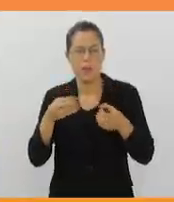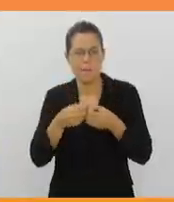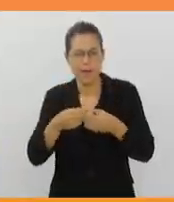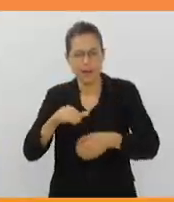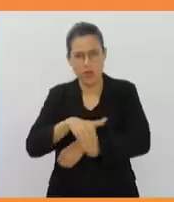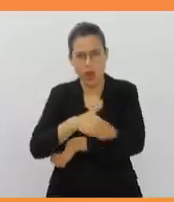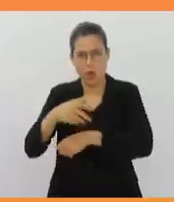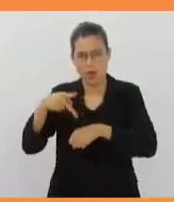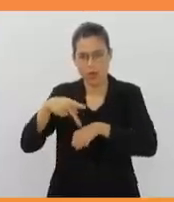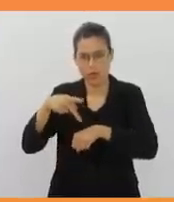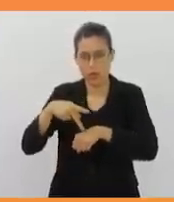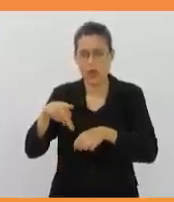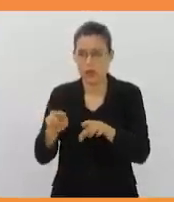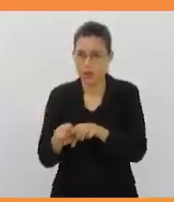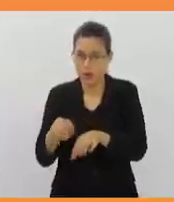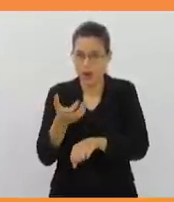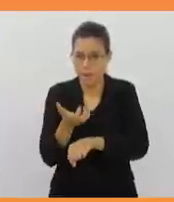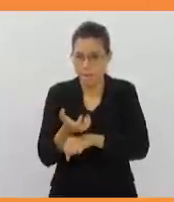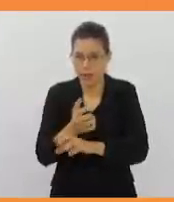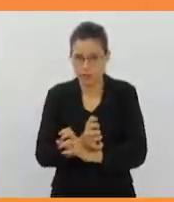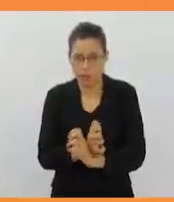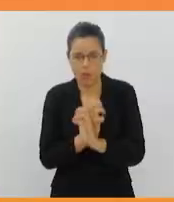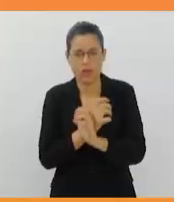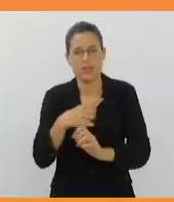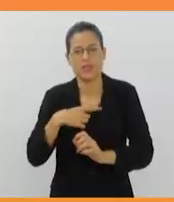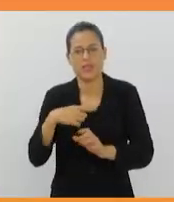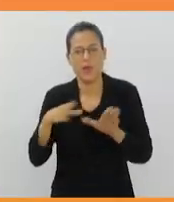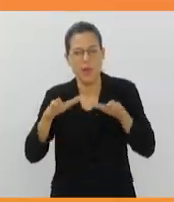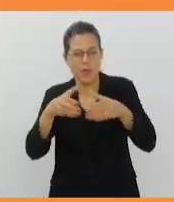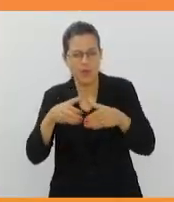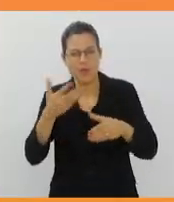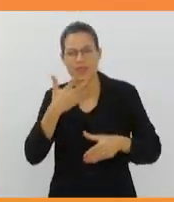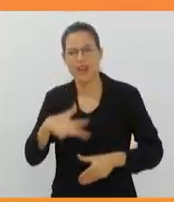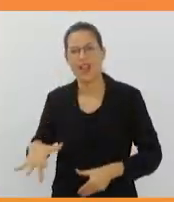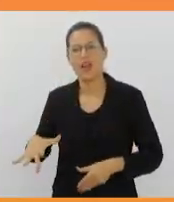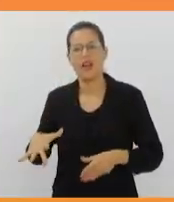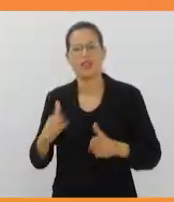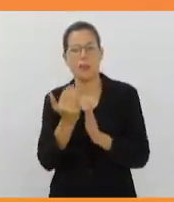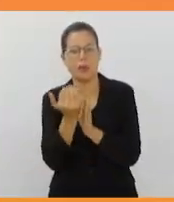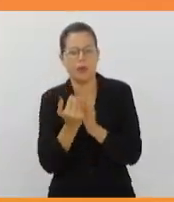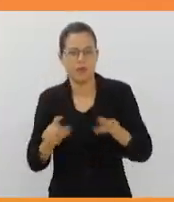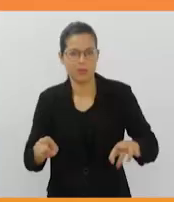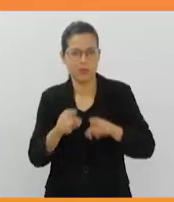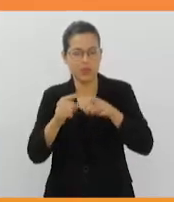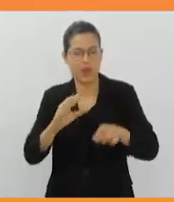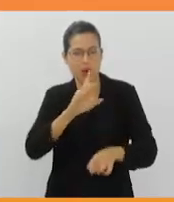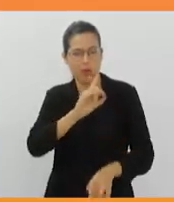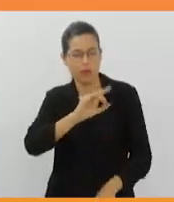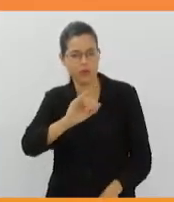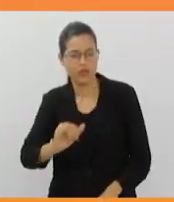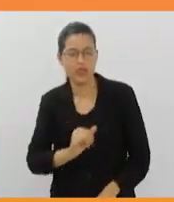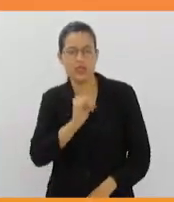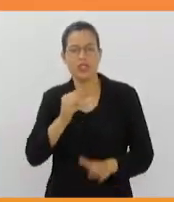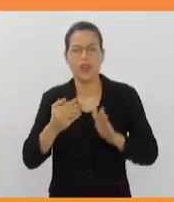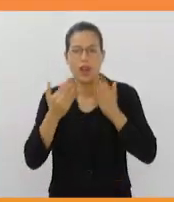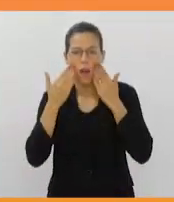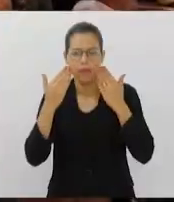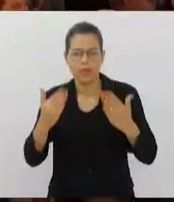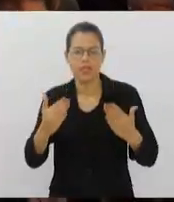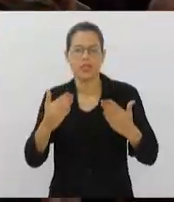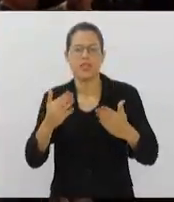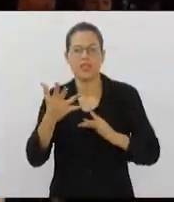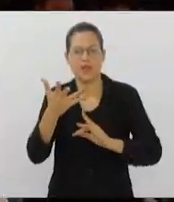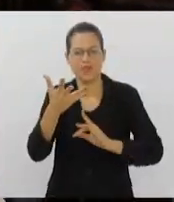Praça dos Ossos, vai ter também um clubinho para crianças, programação musical com DJs e apresentação de artistas de circo.